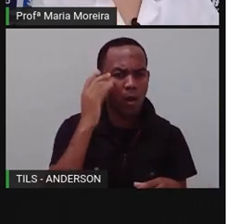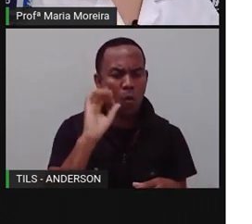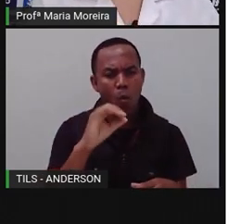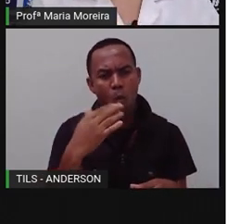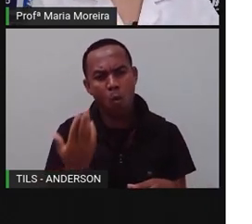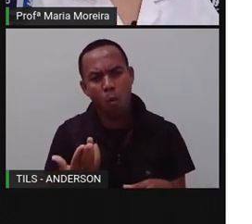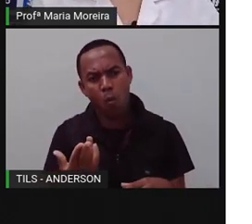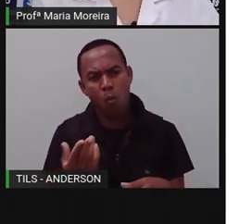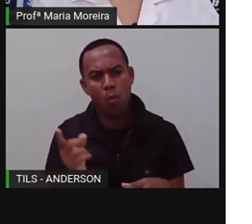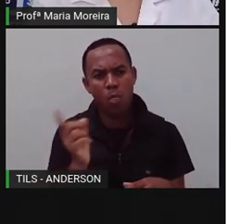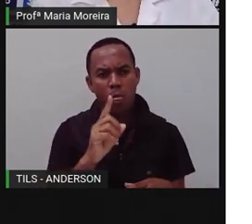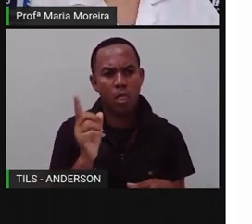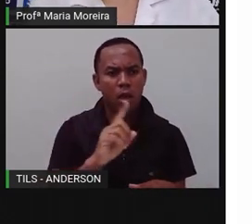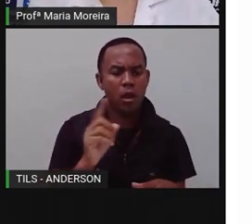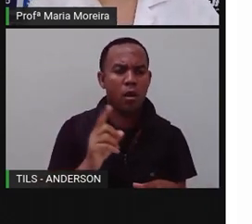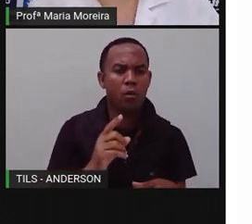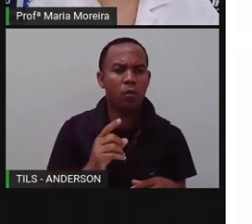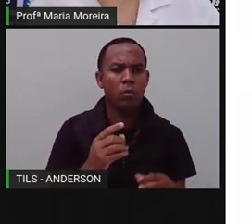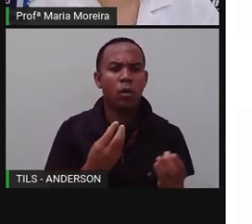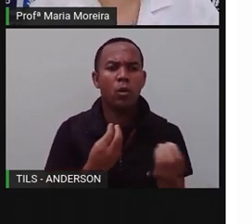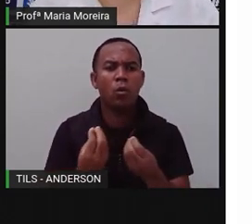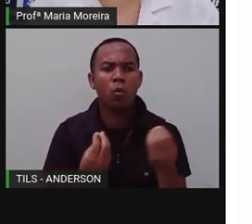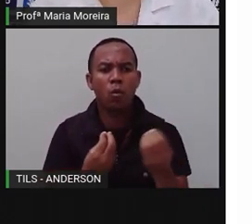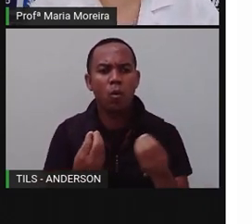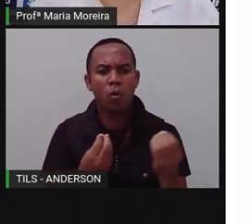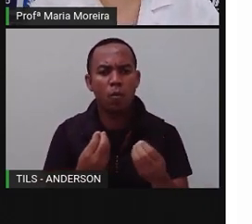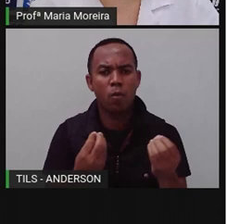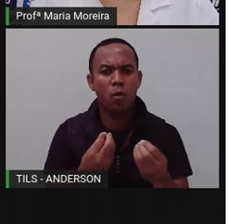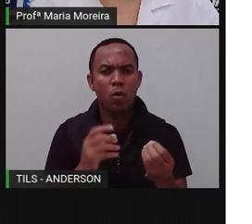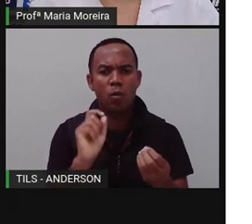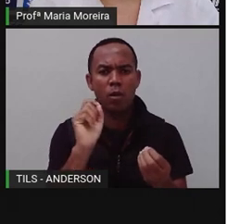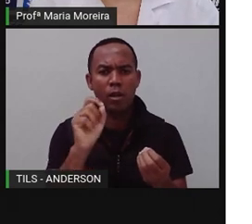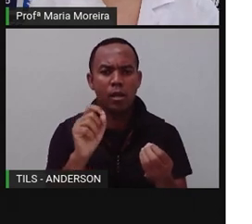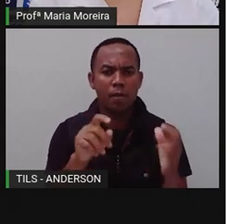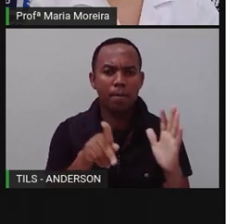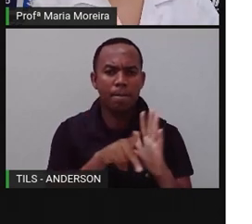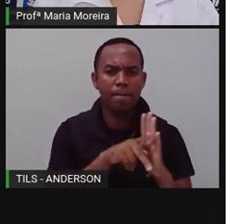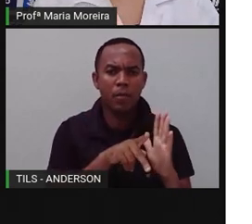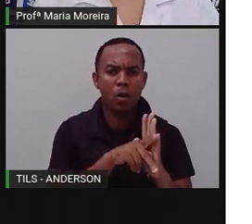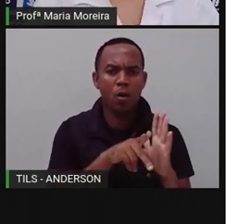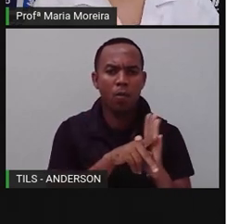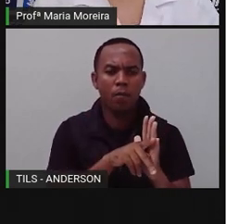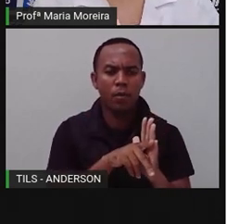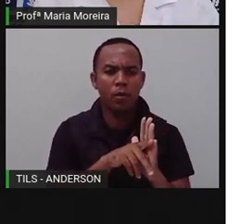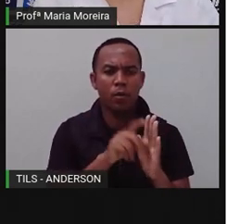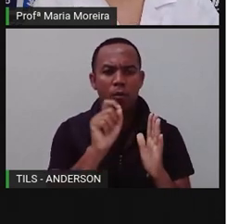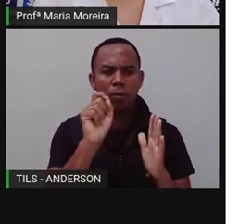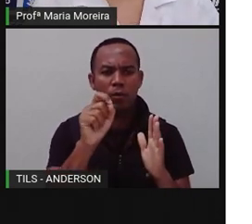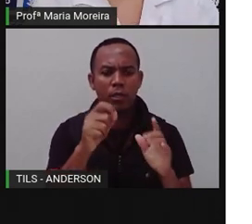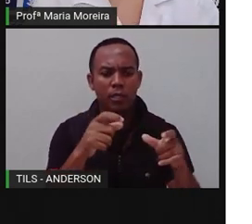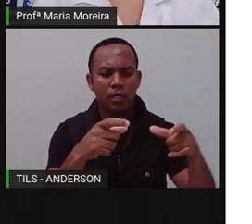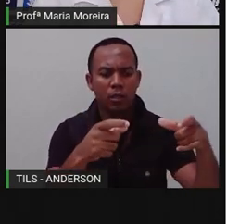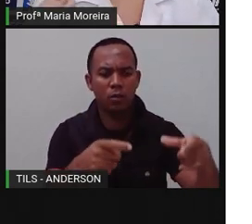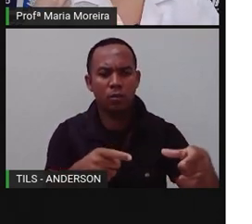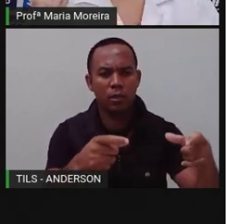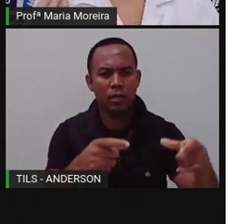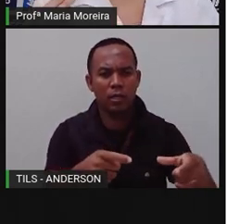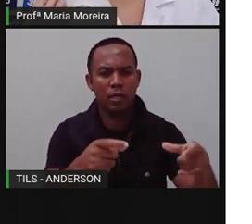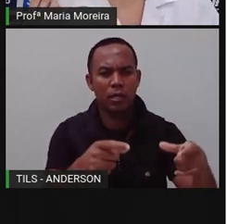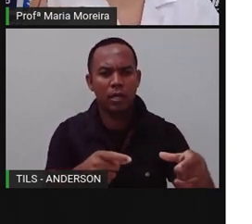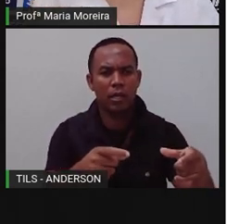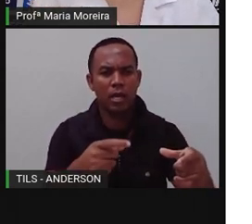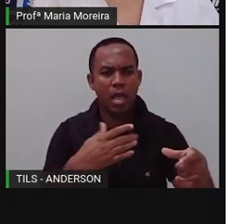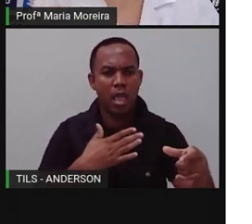Perguntinha aqui da PRO. O que é uma coisa artificial? É aquilo que o quê? Que eu vou